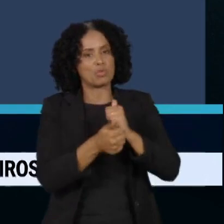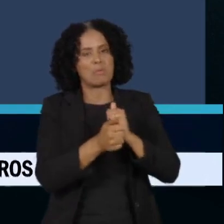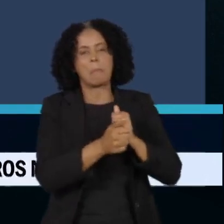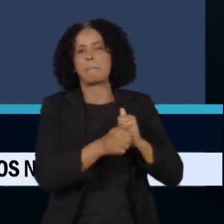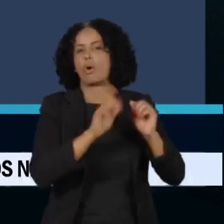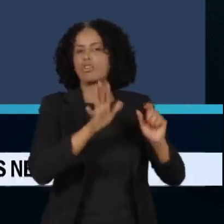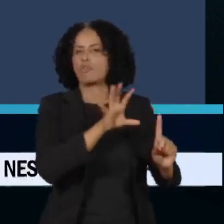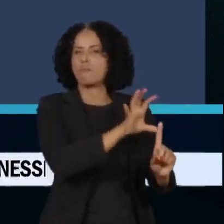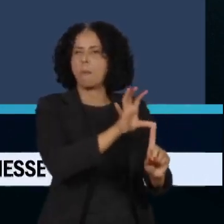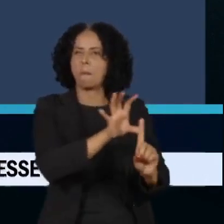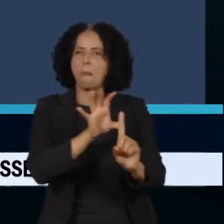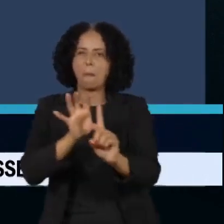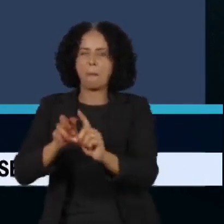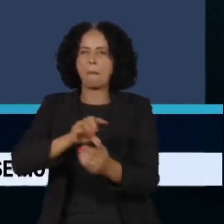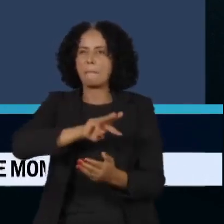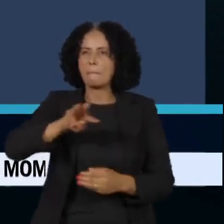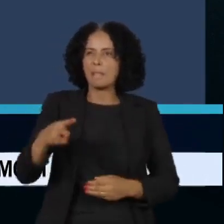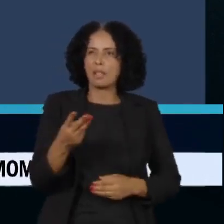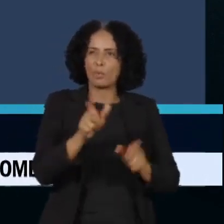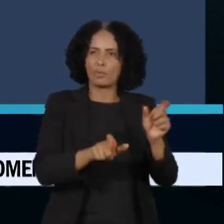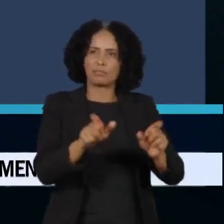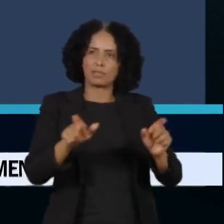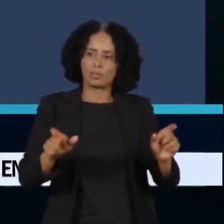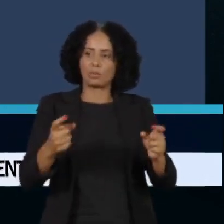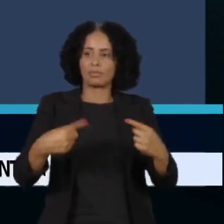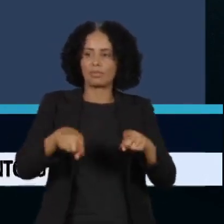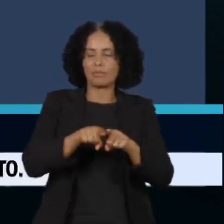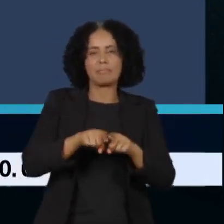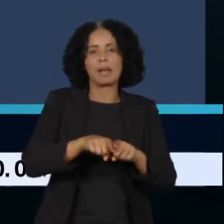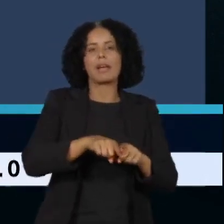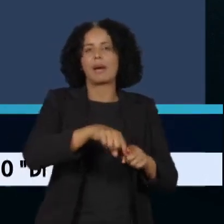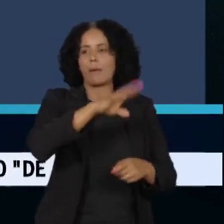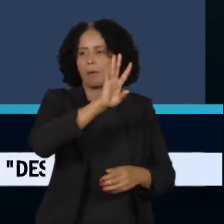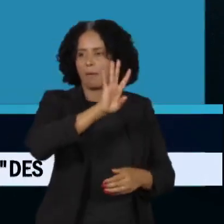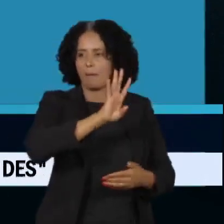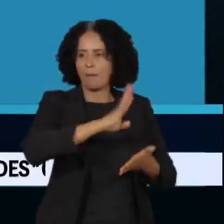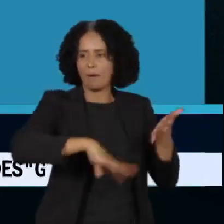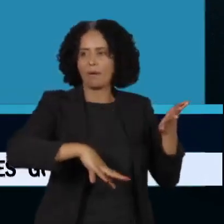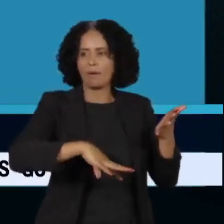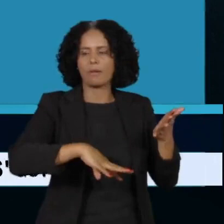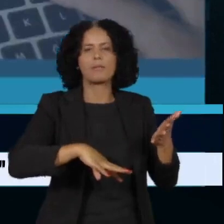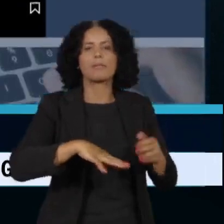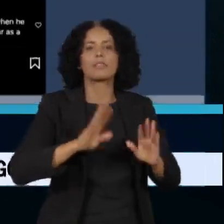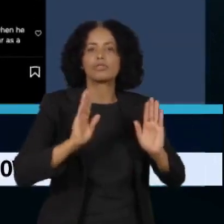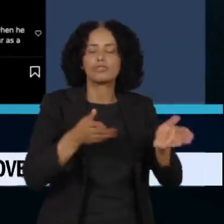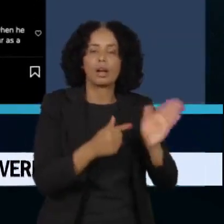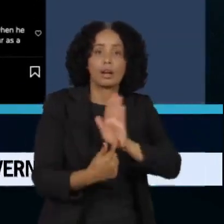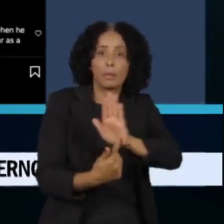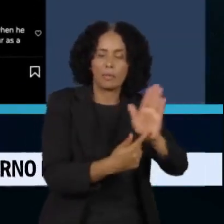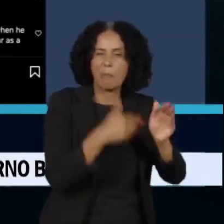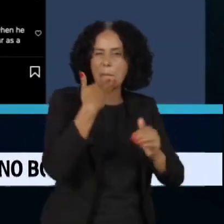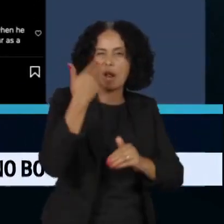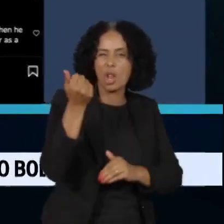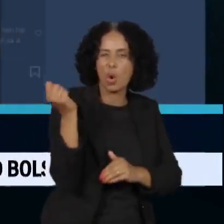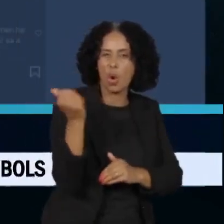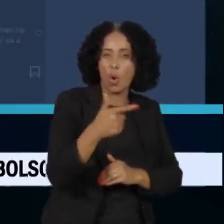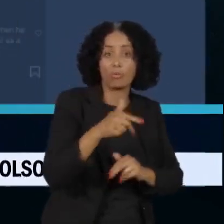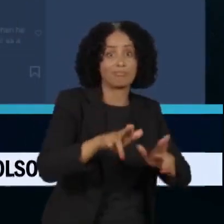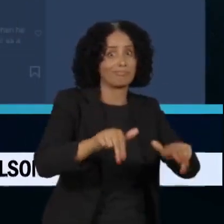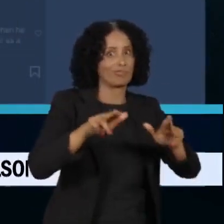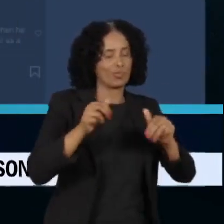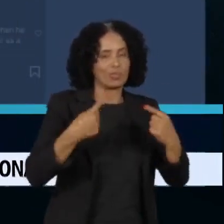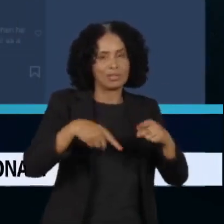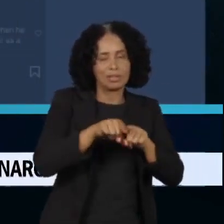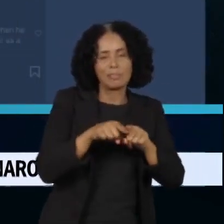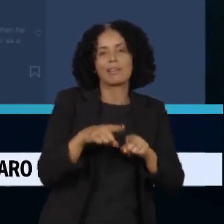milhões. O Barcelona postou que Pelé fez o futebol maior do que nunca. O Cosmos de Nova York, último time de Pelé,